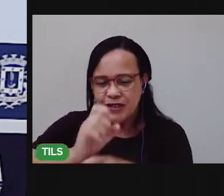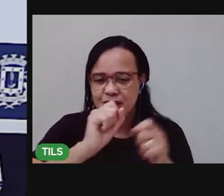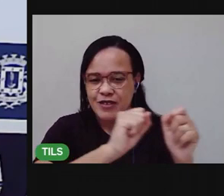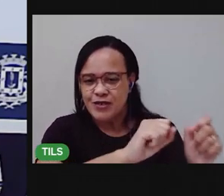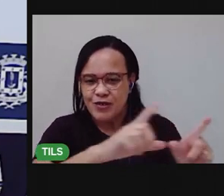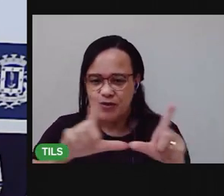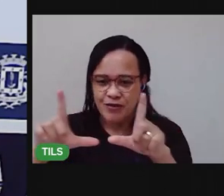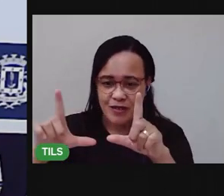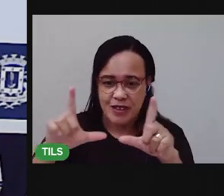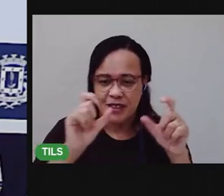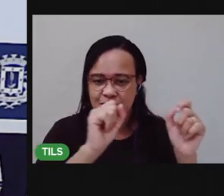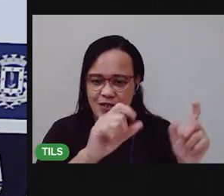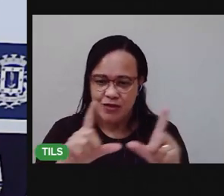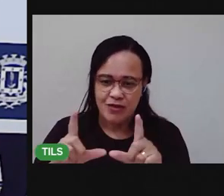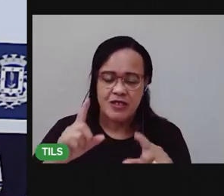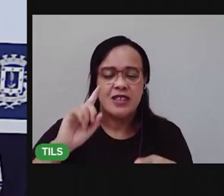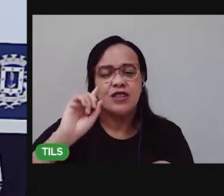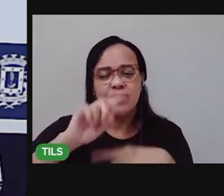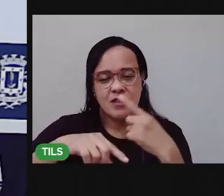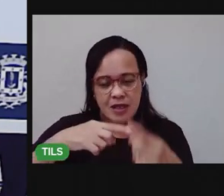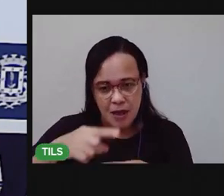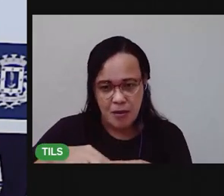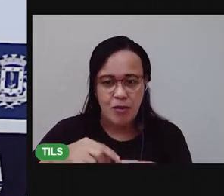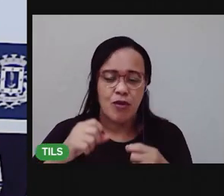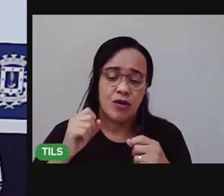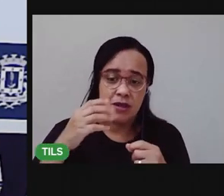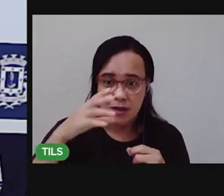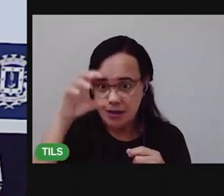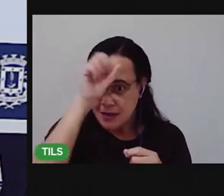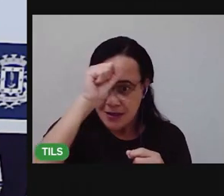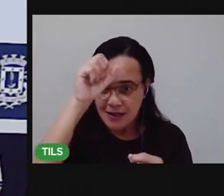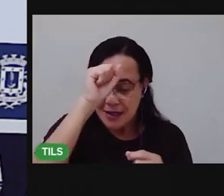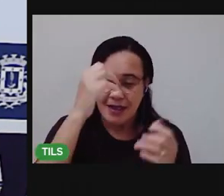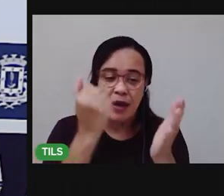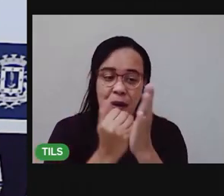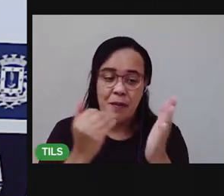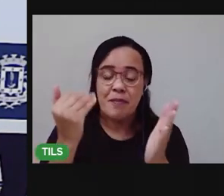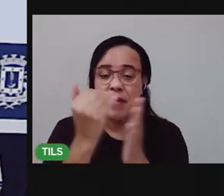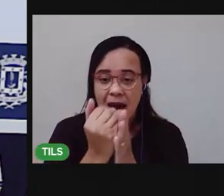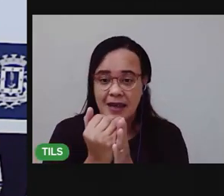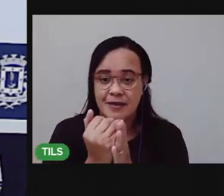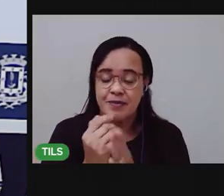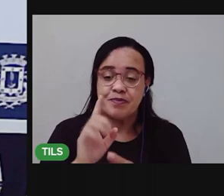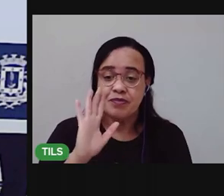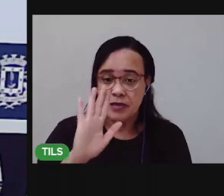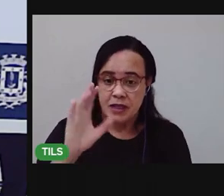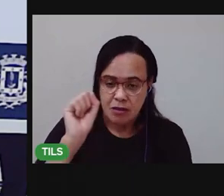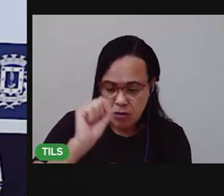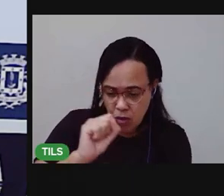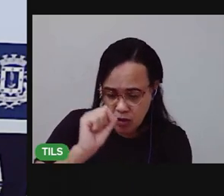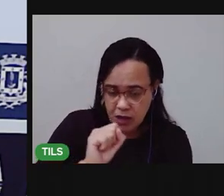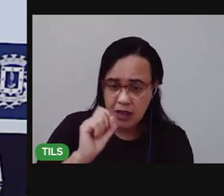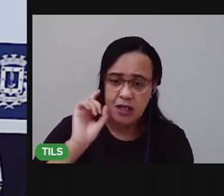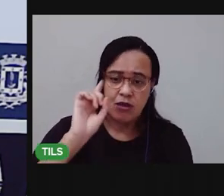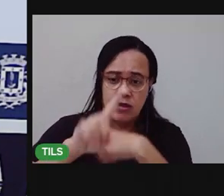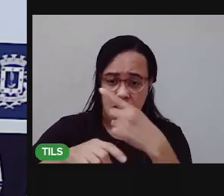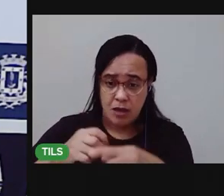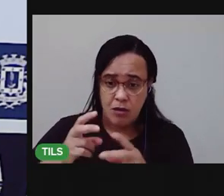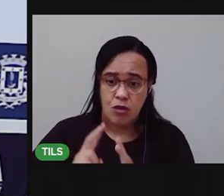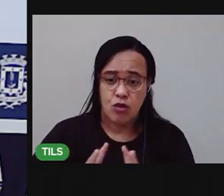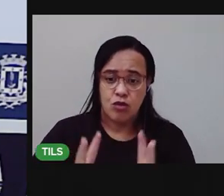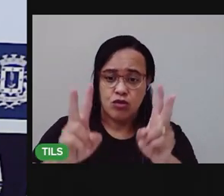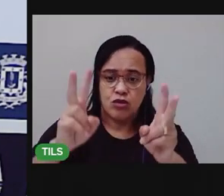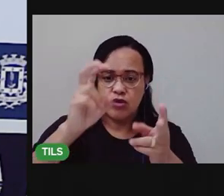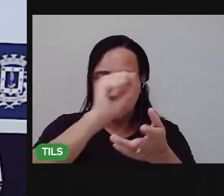pra você ir ali beber uma água e voltar porque a gente vai continuar com as nossas aprendizagens numa outra aula, tá bom?